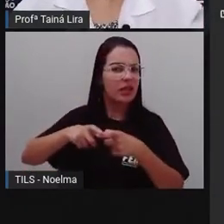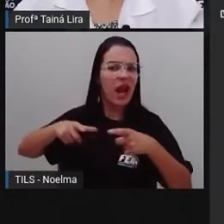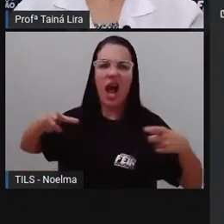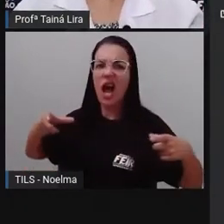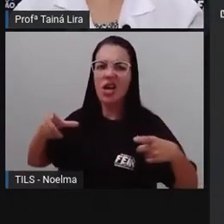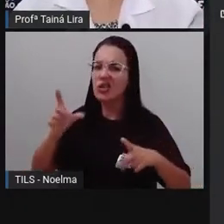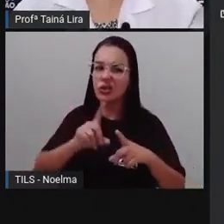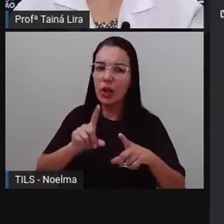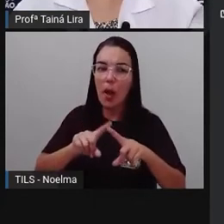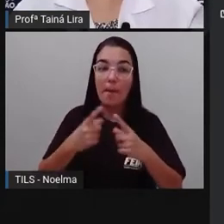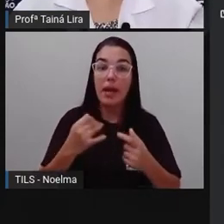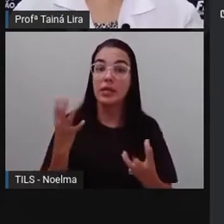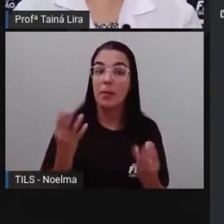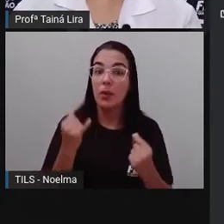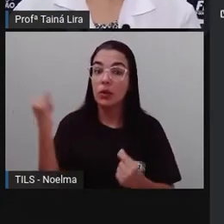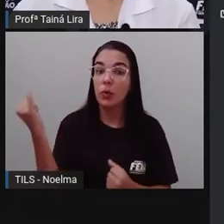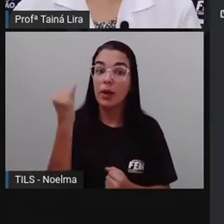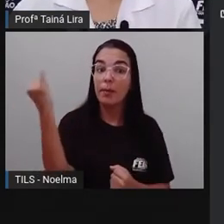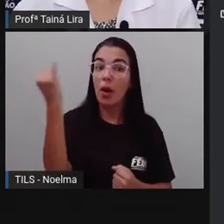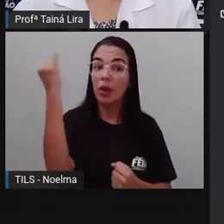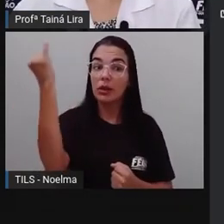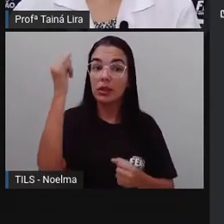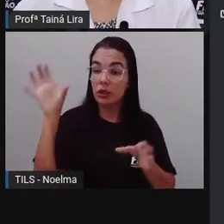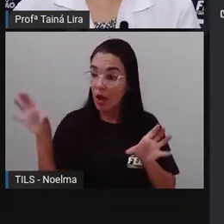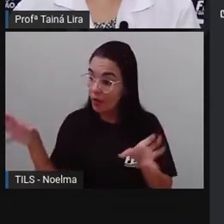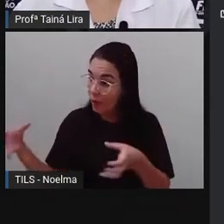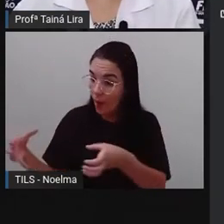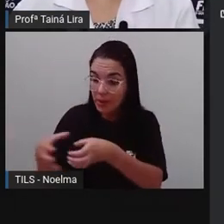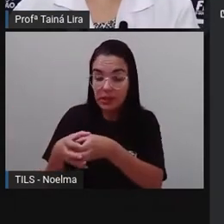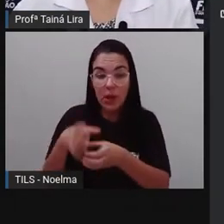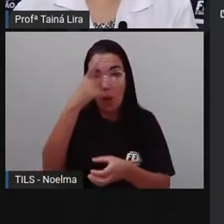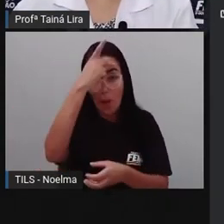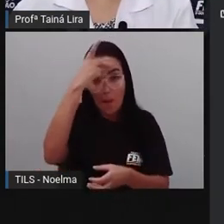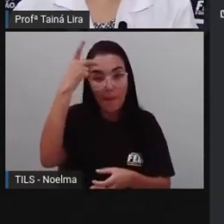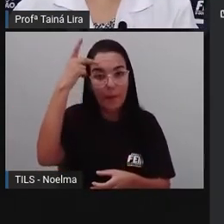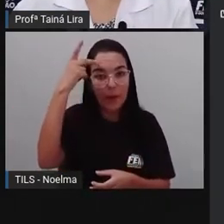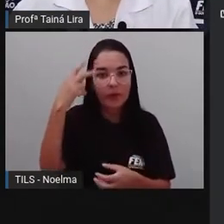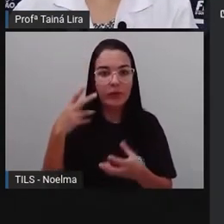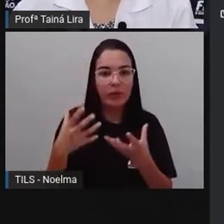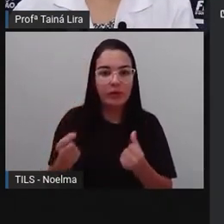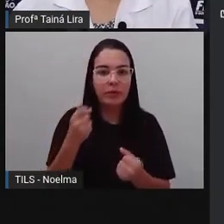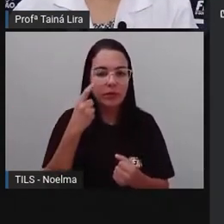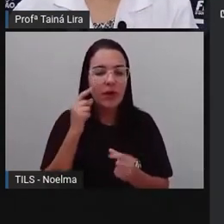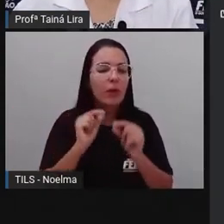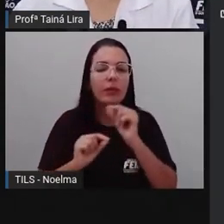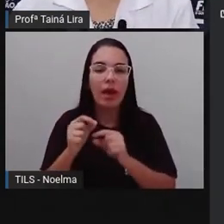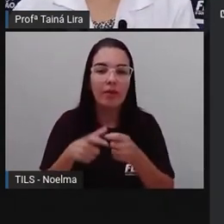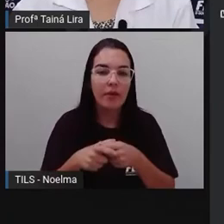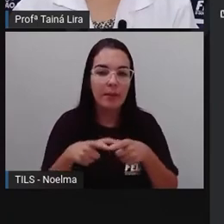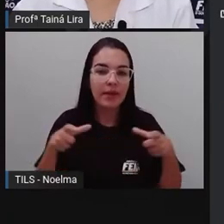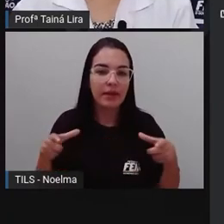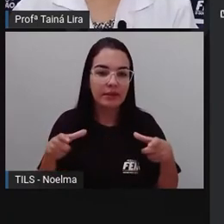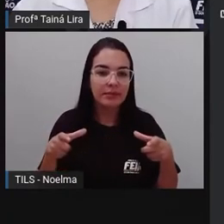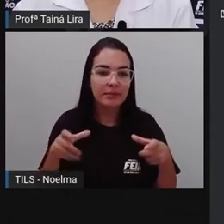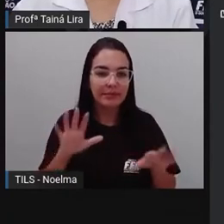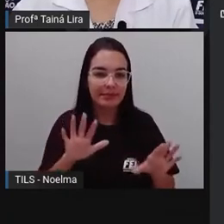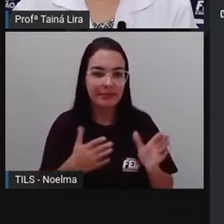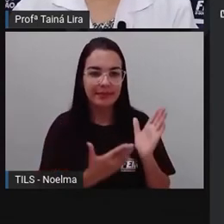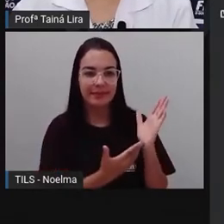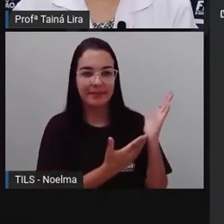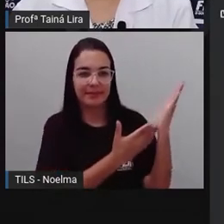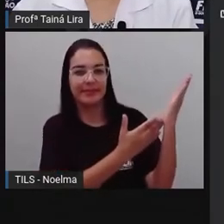importantíssimo aí na formação do nosso povo. Então, vamos ver o que é que vai abrir aqui? E aí a gente vai